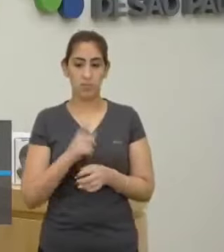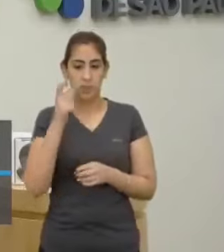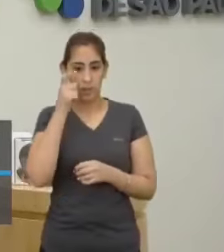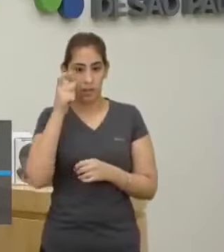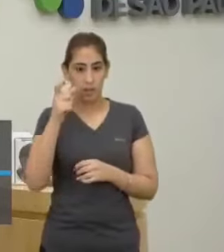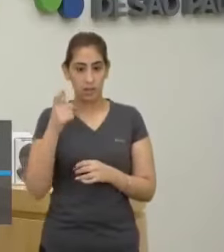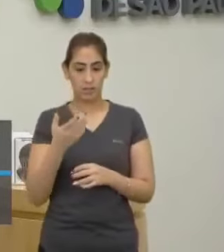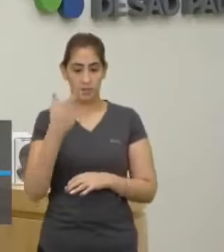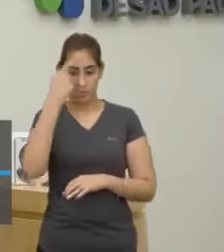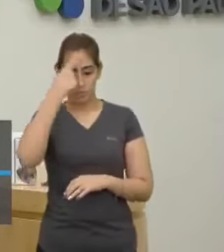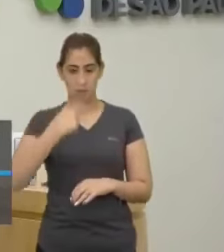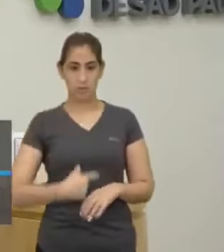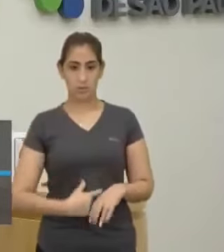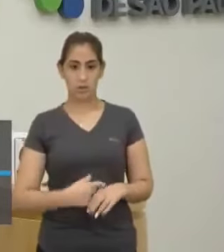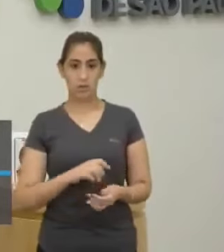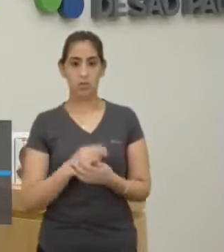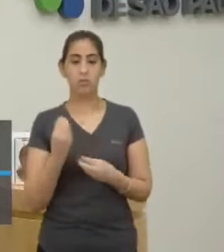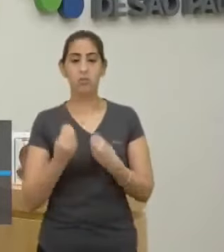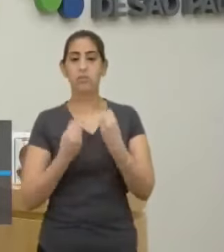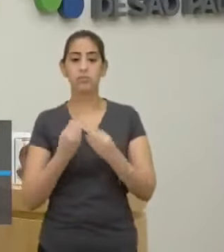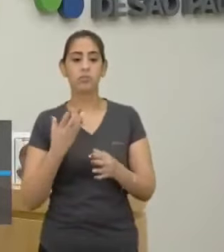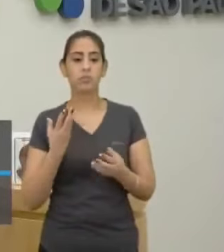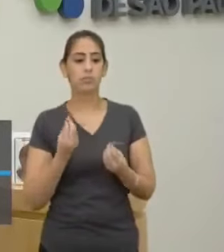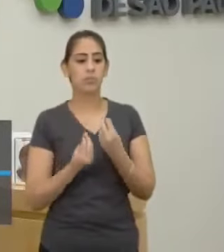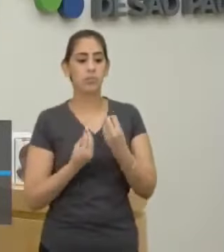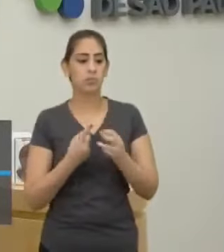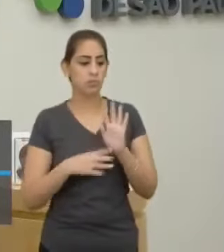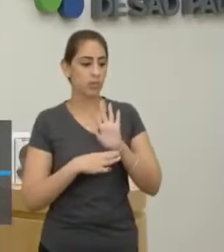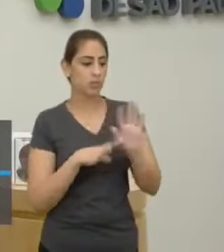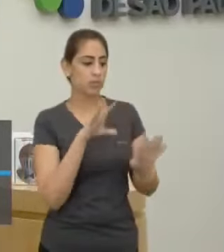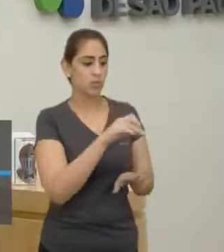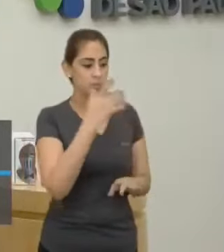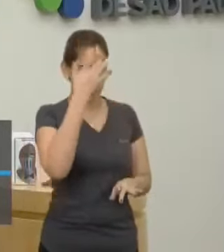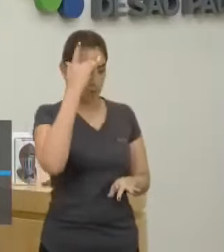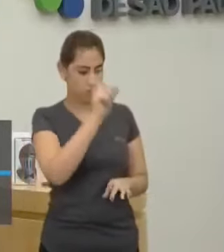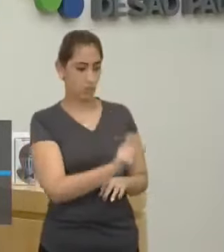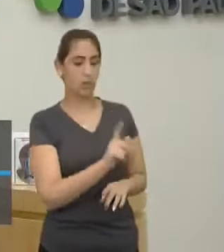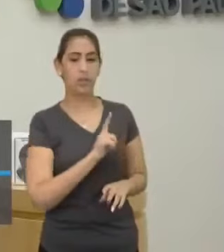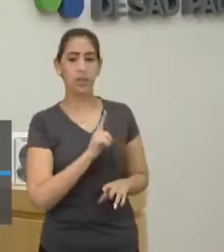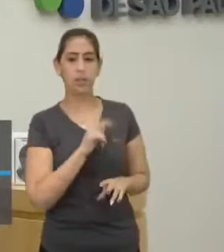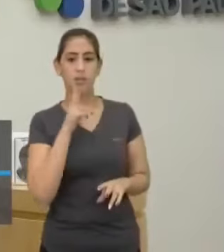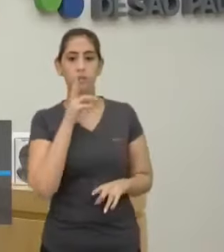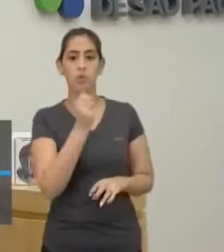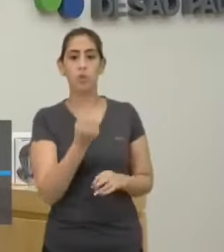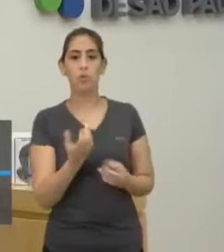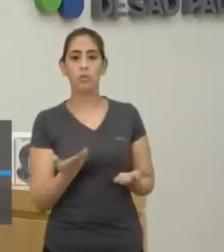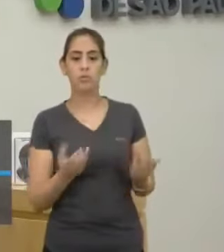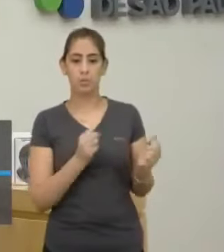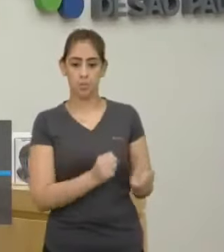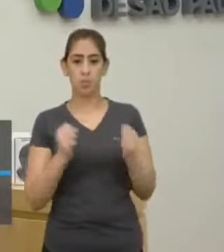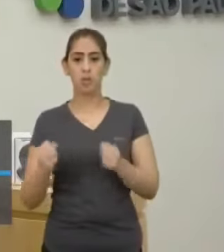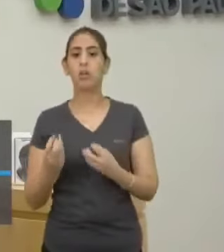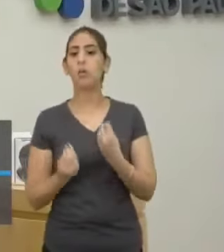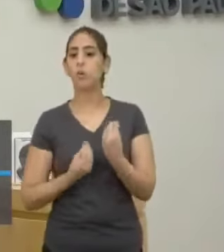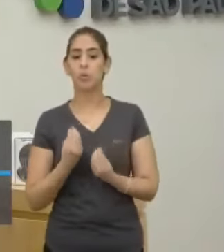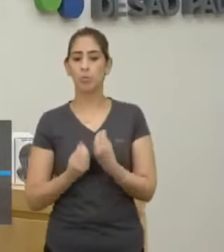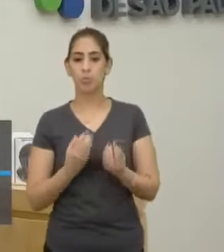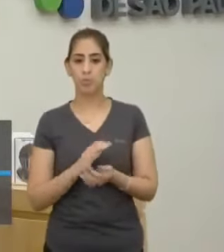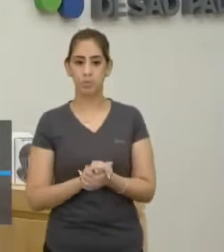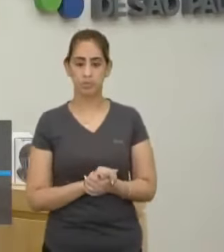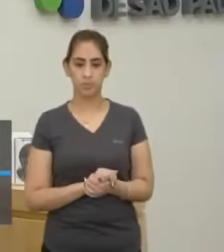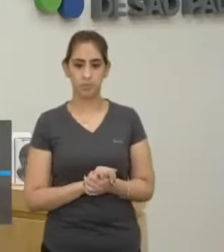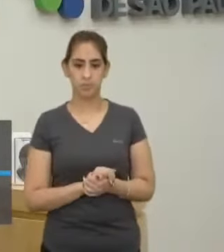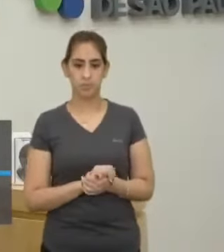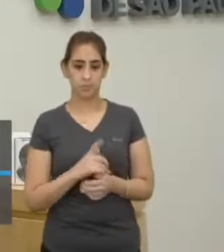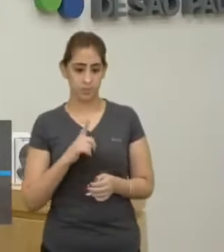Tá, mas como que você vai deter alguém Que tem o monopólio da força? Por isso que acima da força Deve haver